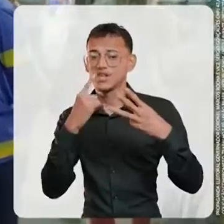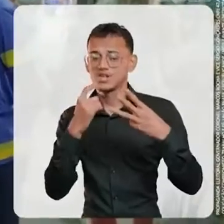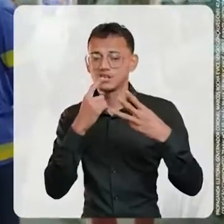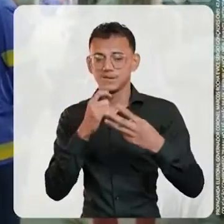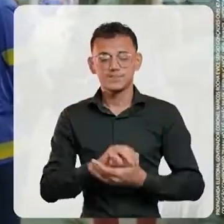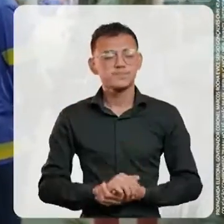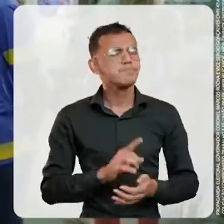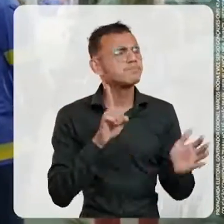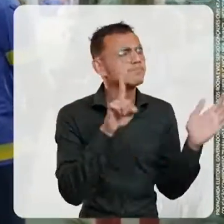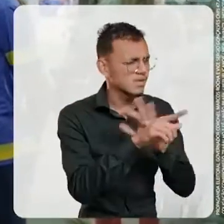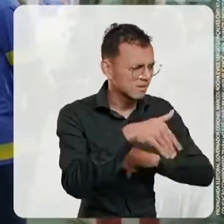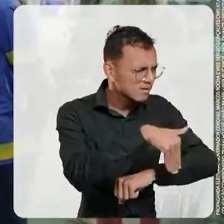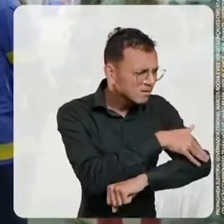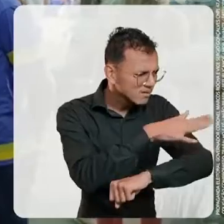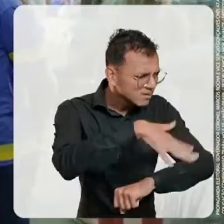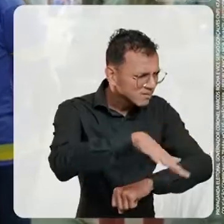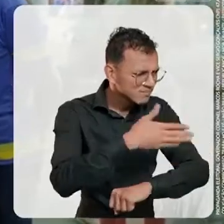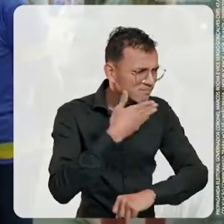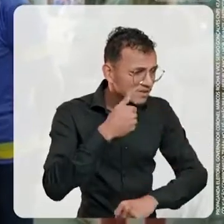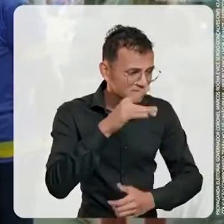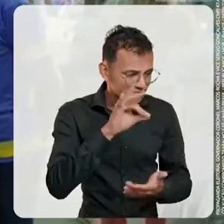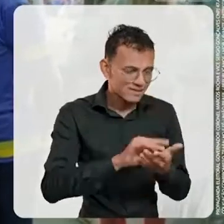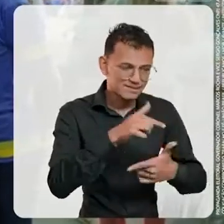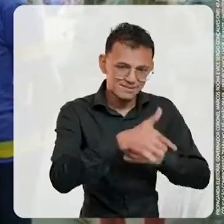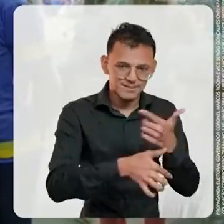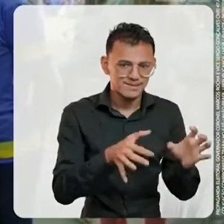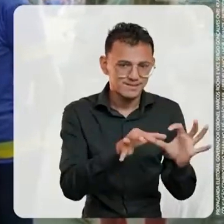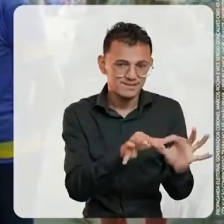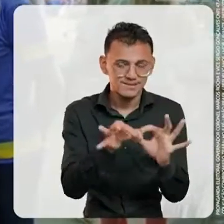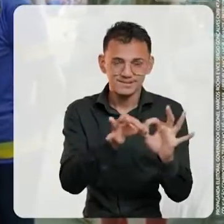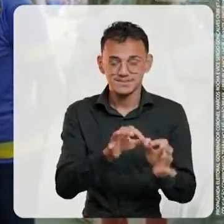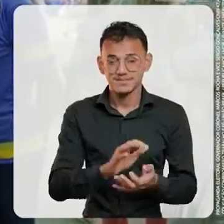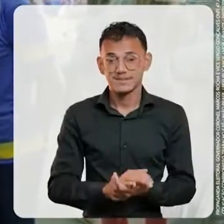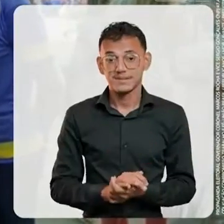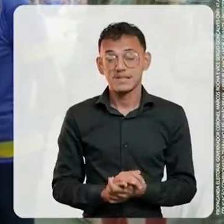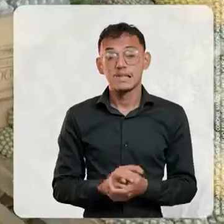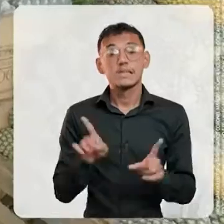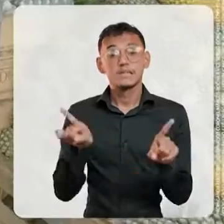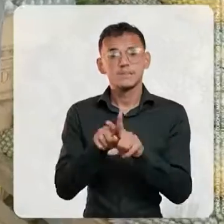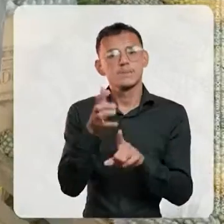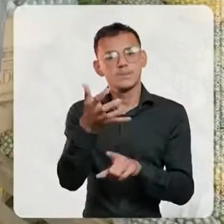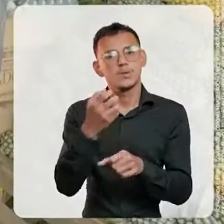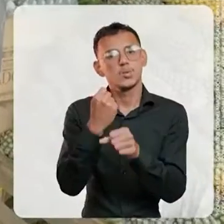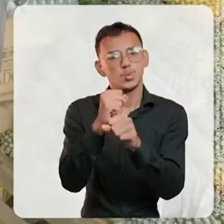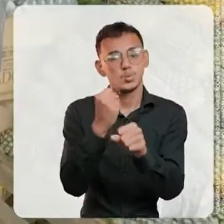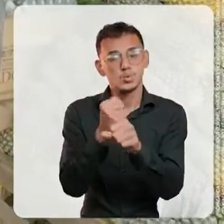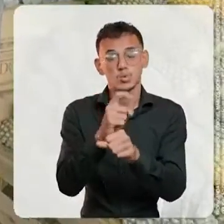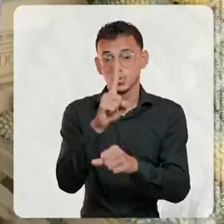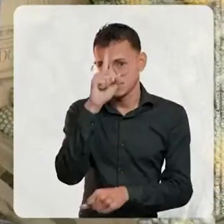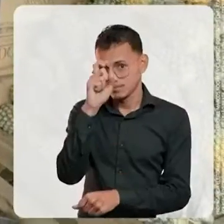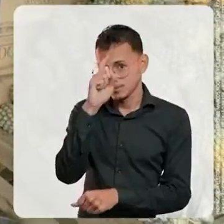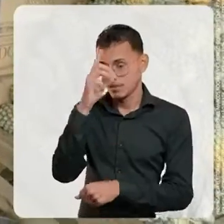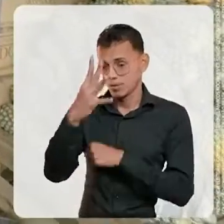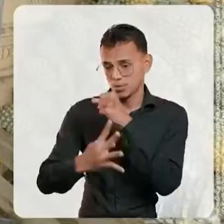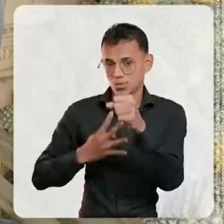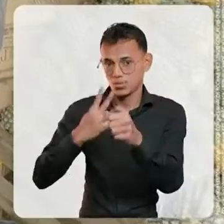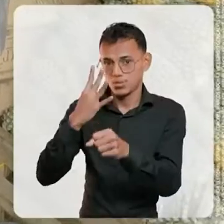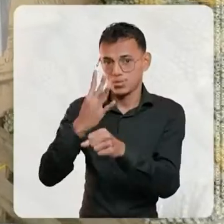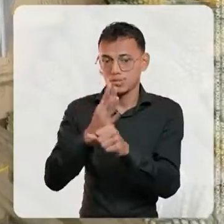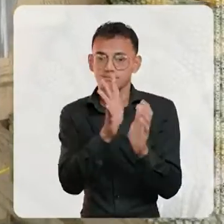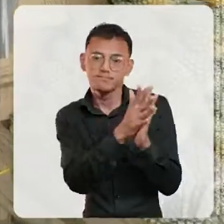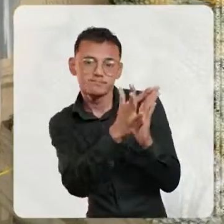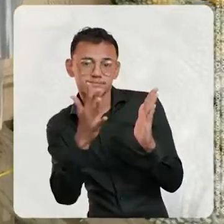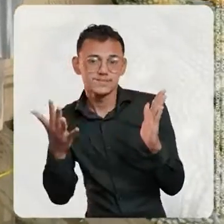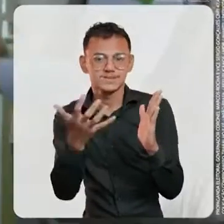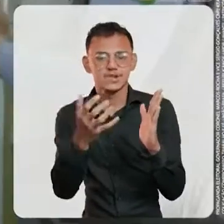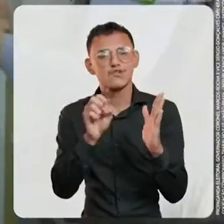As ruas melhoraram aqui? É esse trabalho conjunto. Tchau, poeira que chegou aqui. Mais o hospital que eu quero construir agora nos próximos